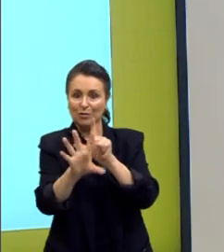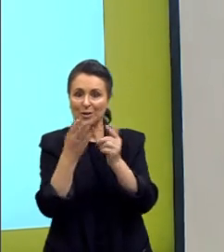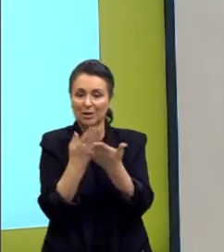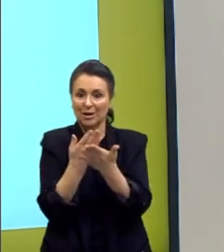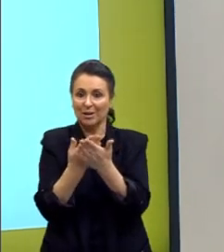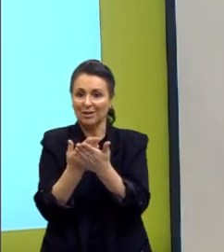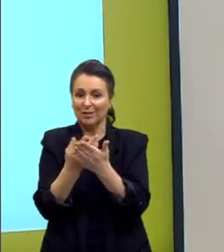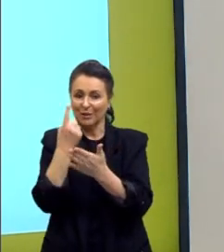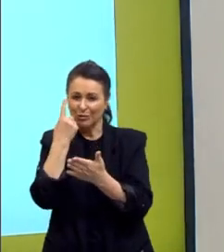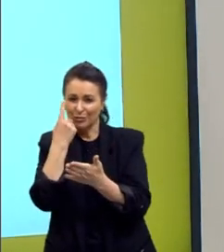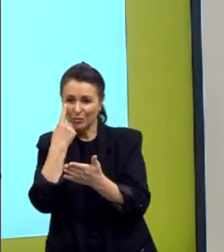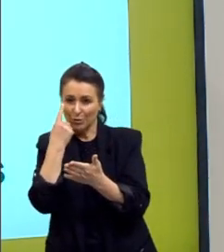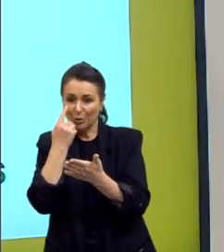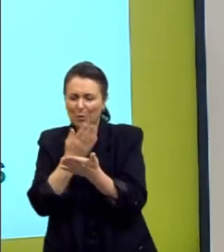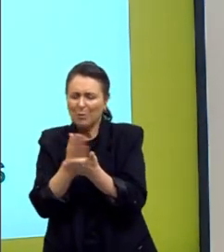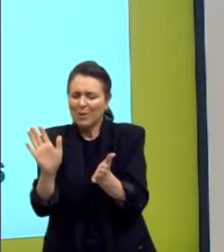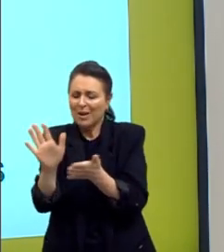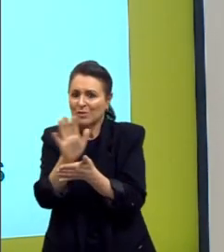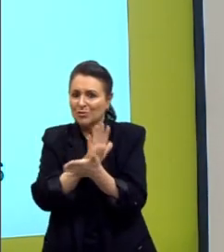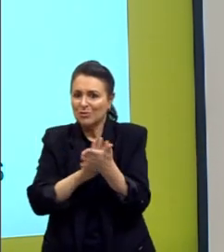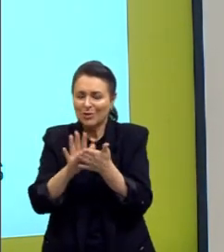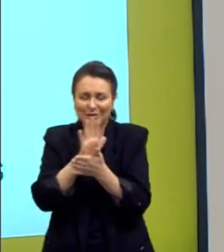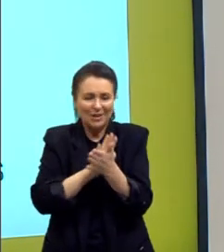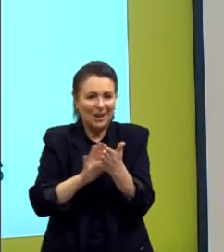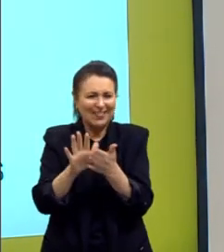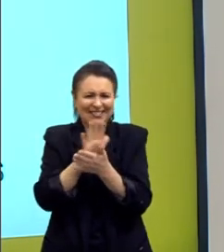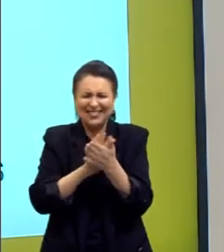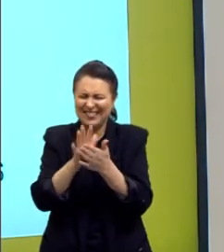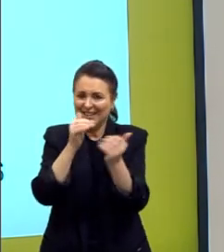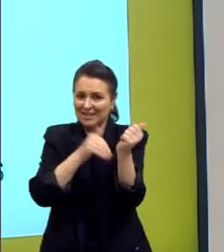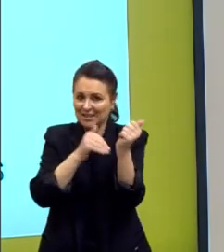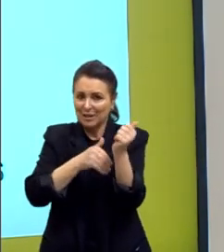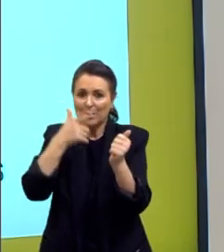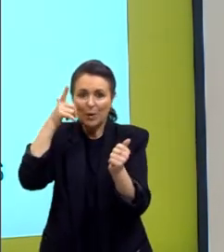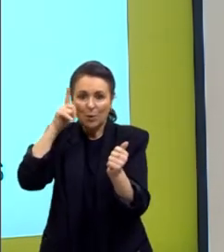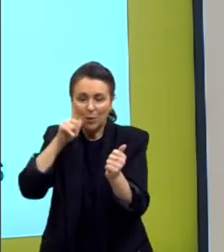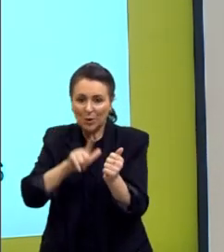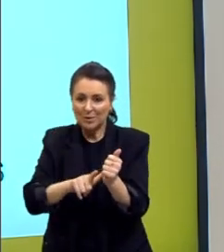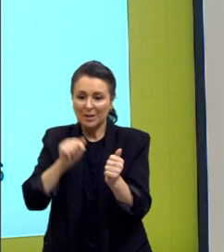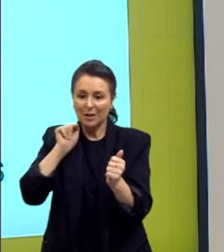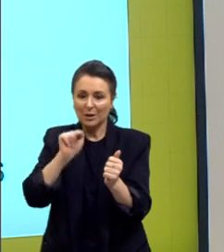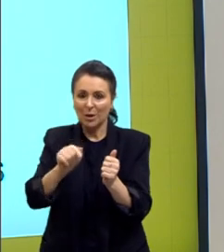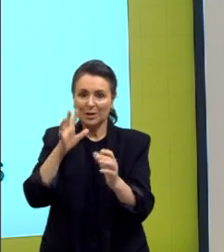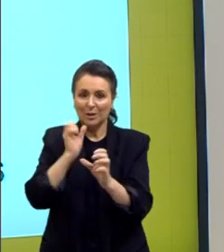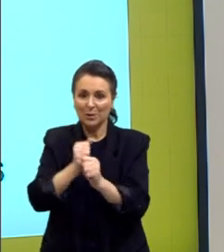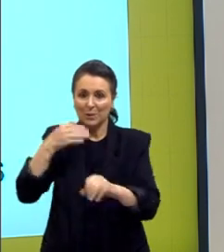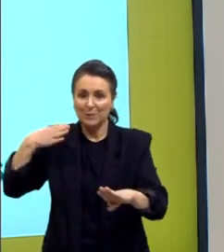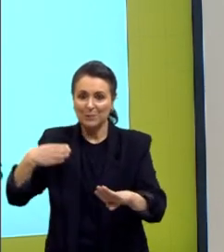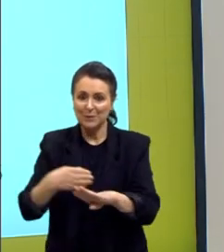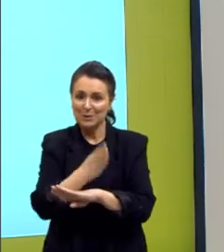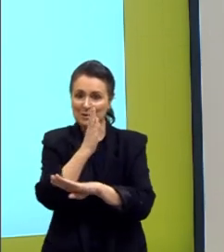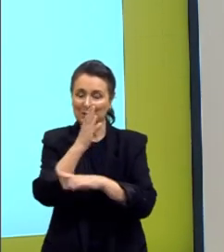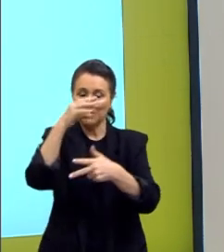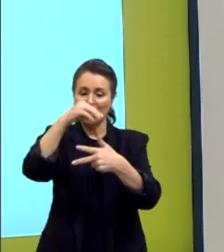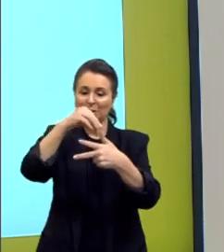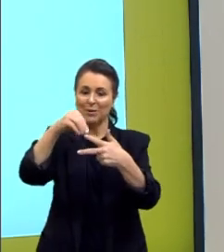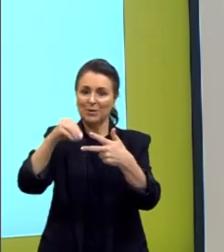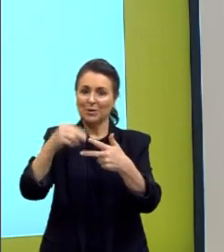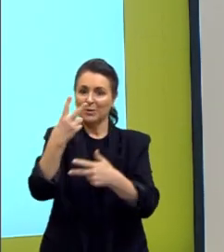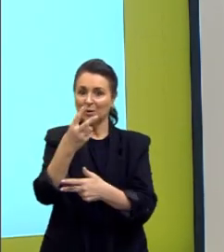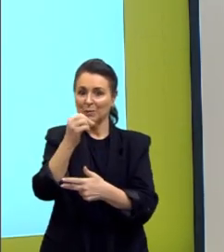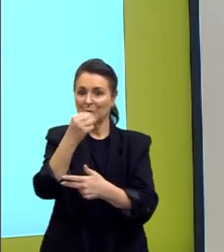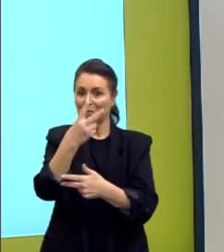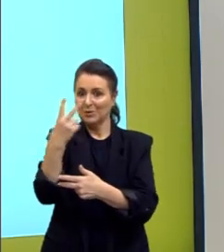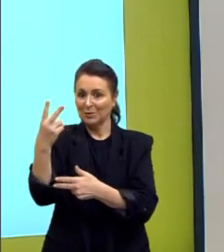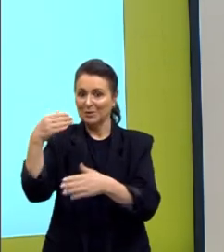E fica de olho sem perder nada, nenhum dos segredos, para alcançar a nota mil. Partiu passar, Enem 2022.